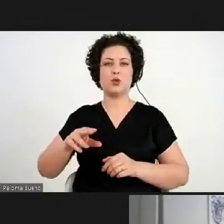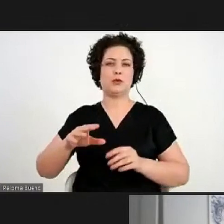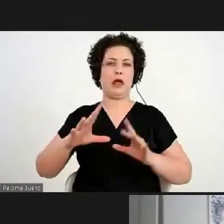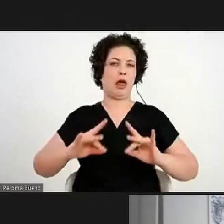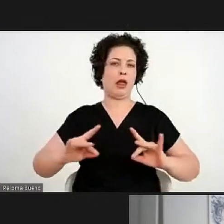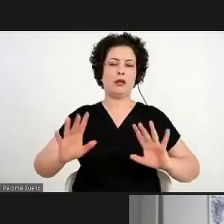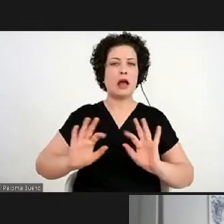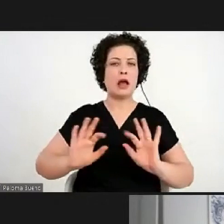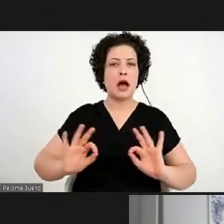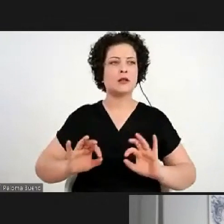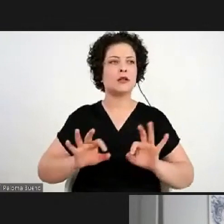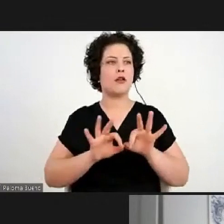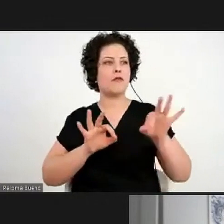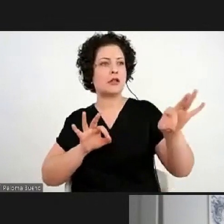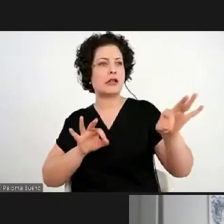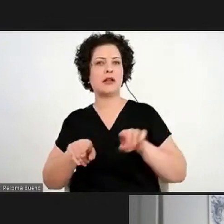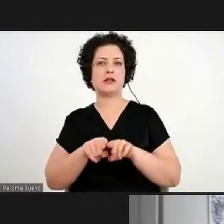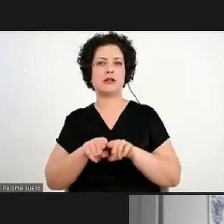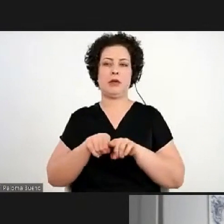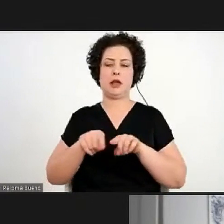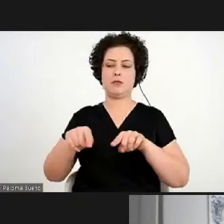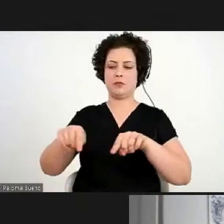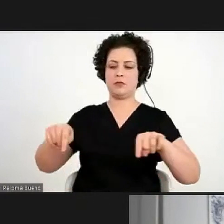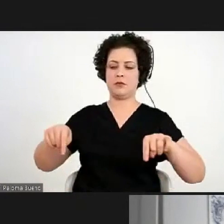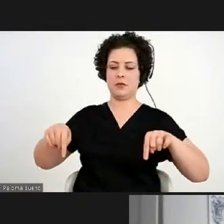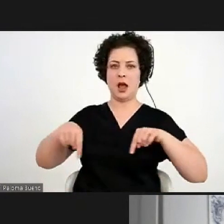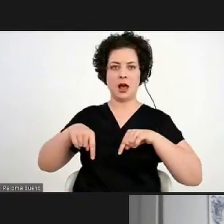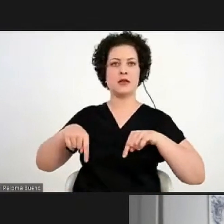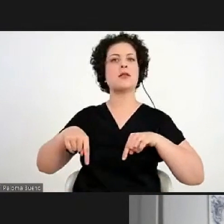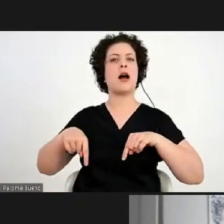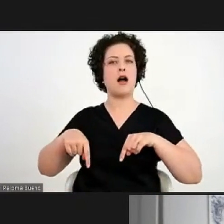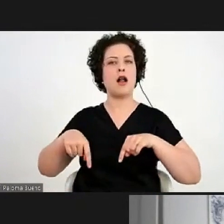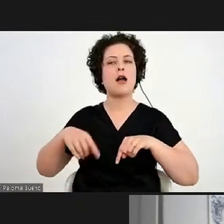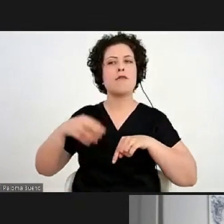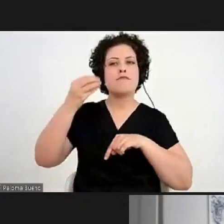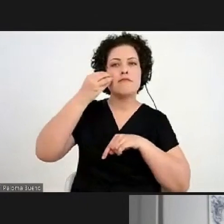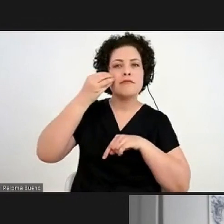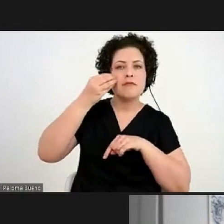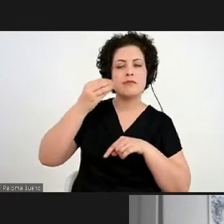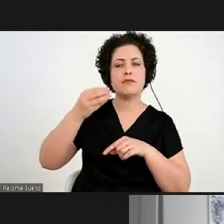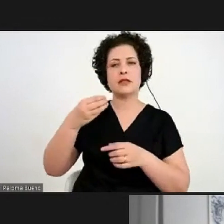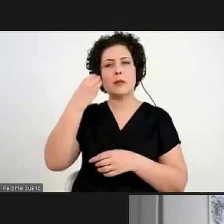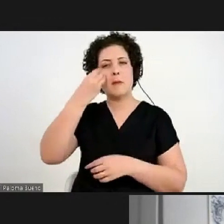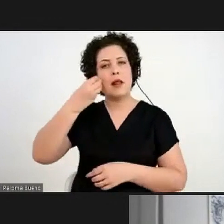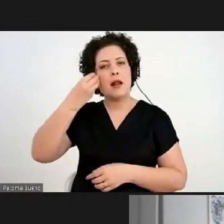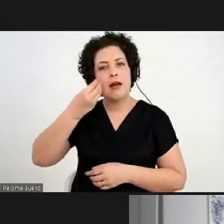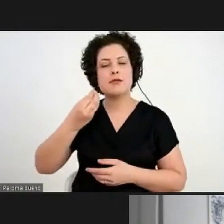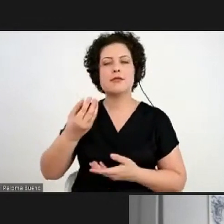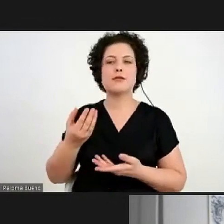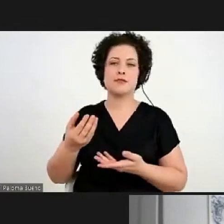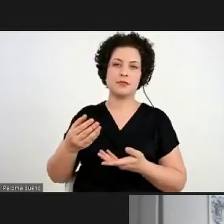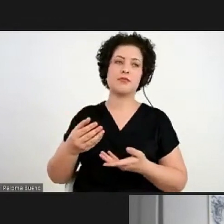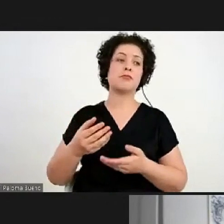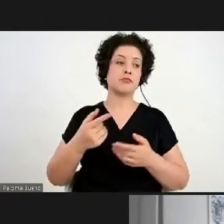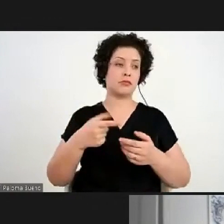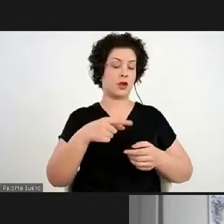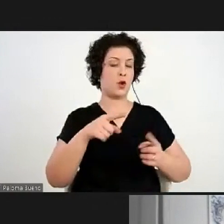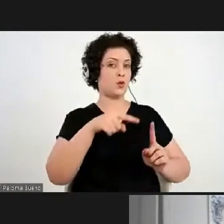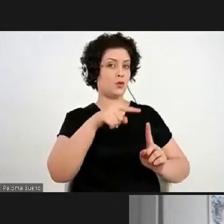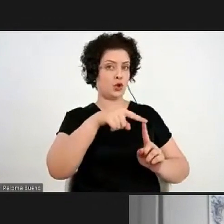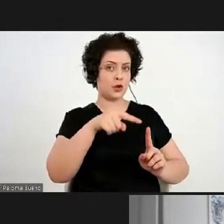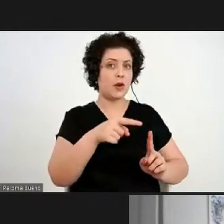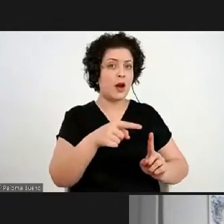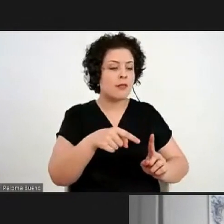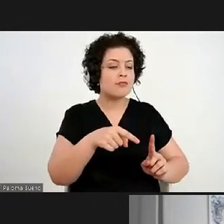no ateliê, principalmente. Então, sim, a intenção é dar oportunidade a essa